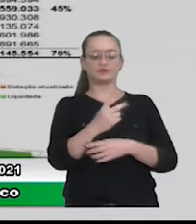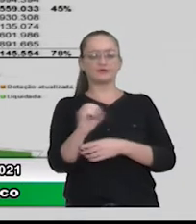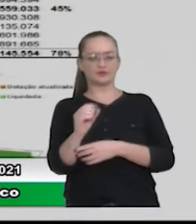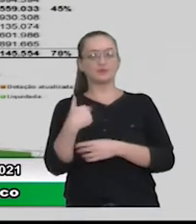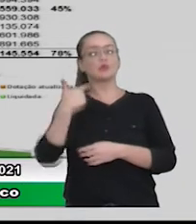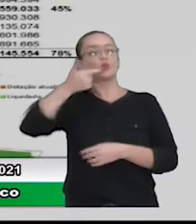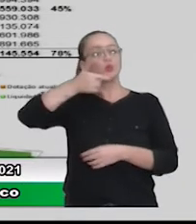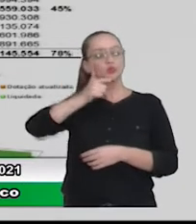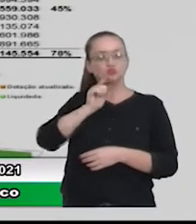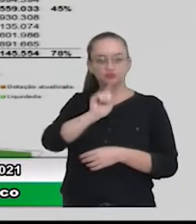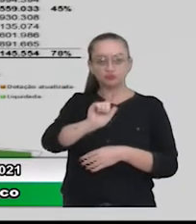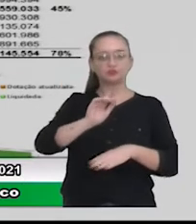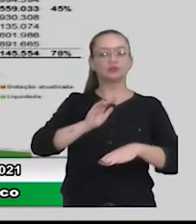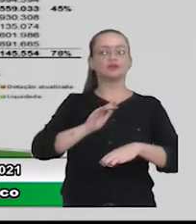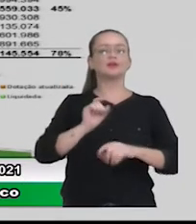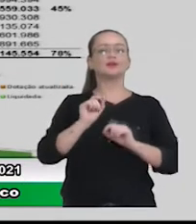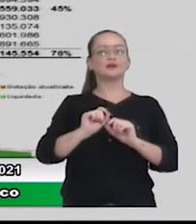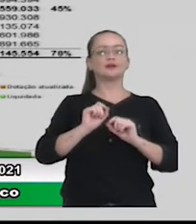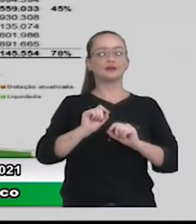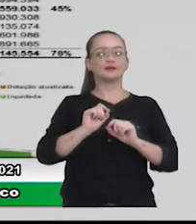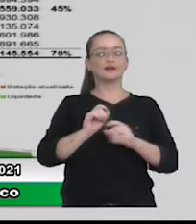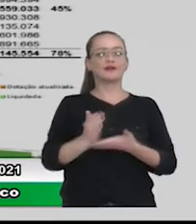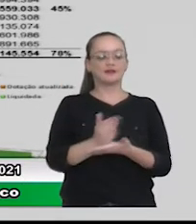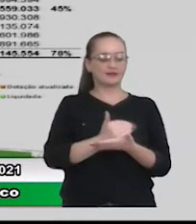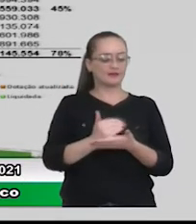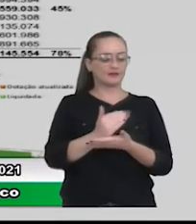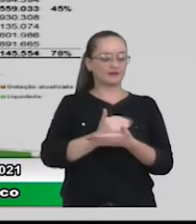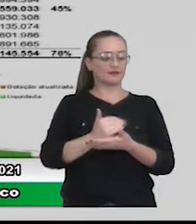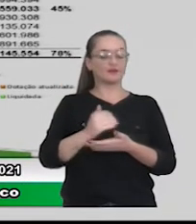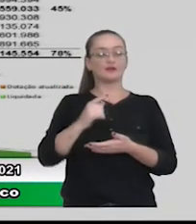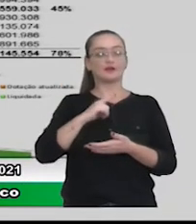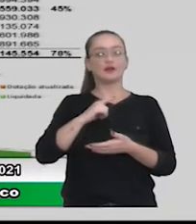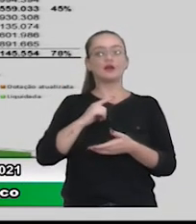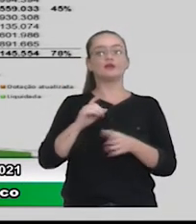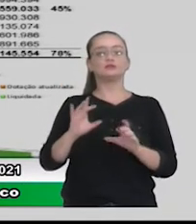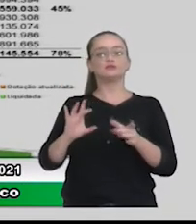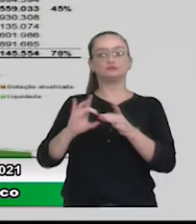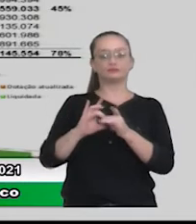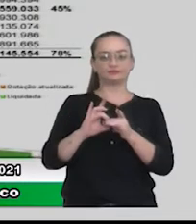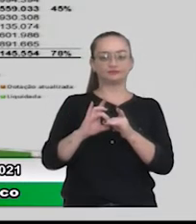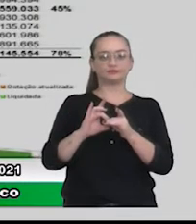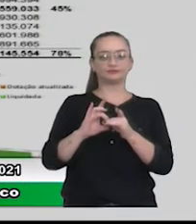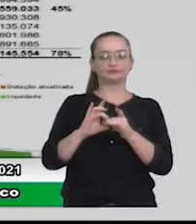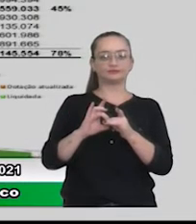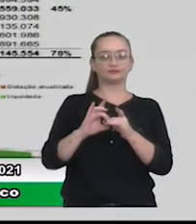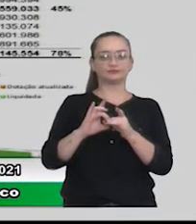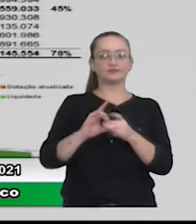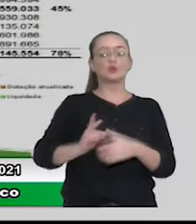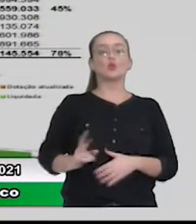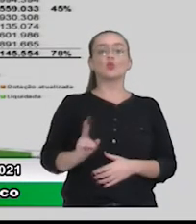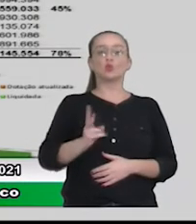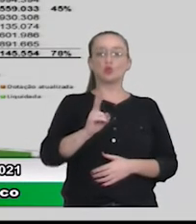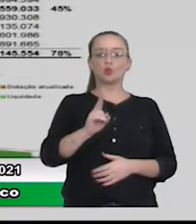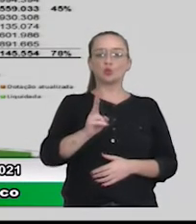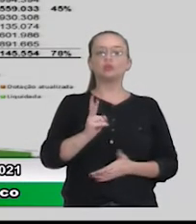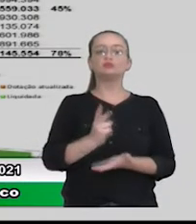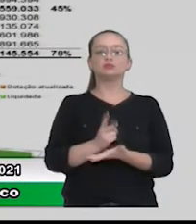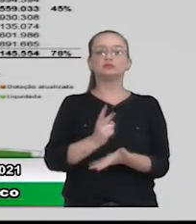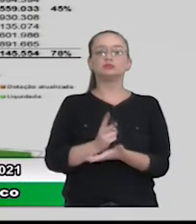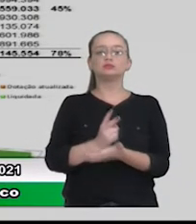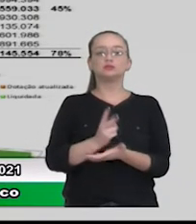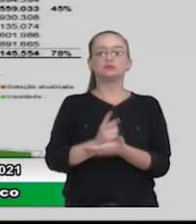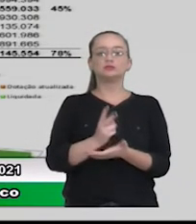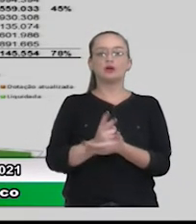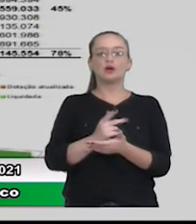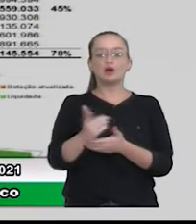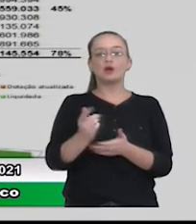cumprir, conseguir, com a arrecadação que entrou, aquelas vinculadas, continuar mantendo, além